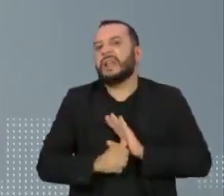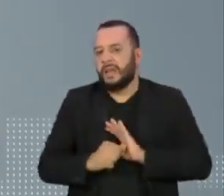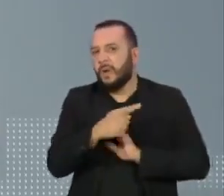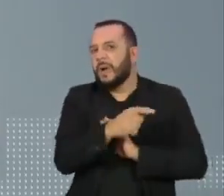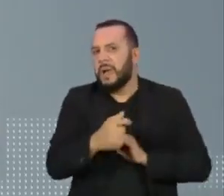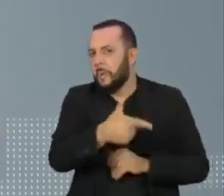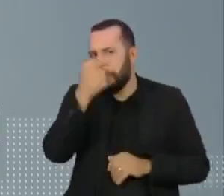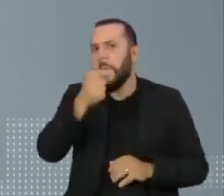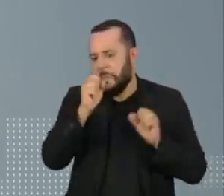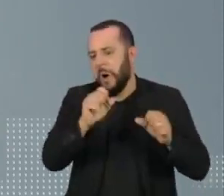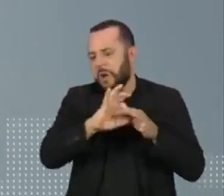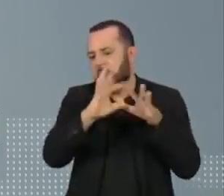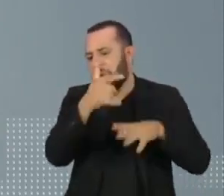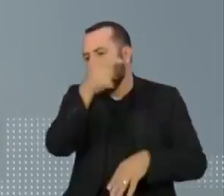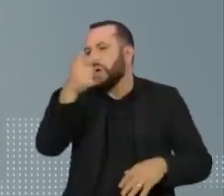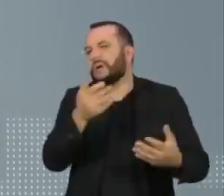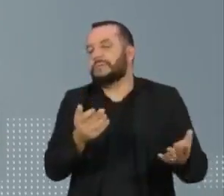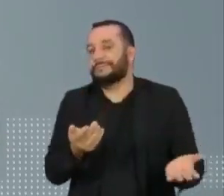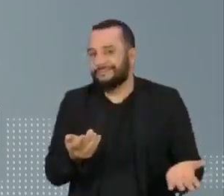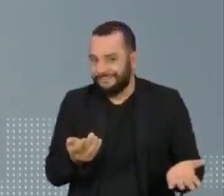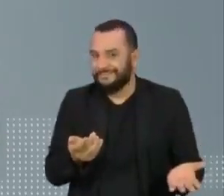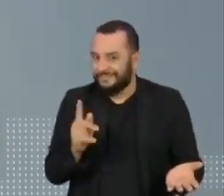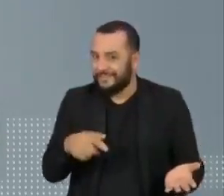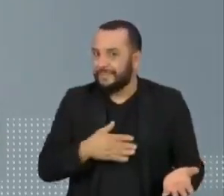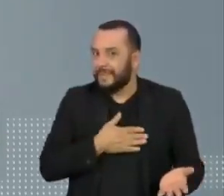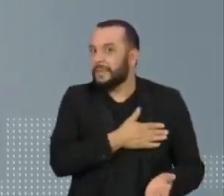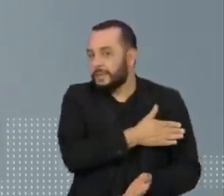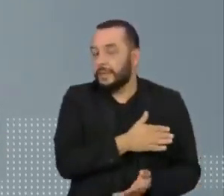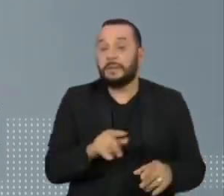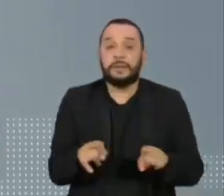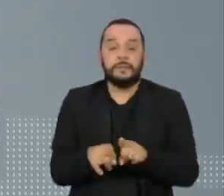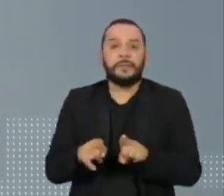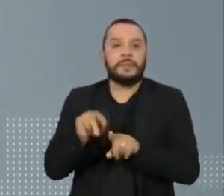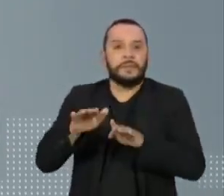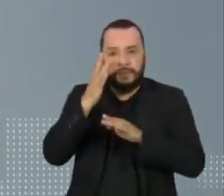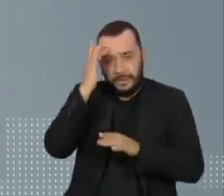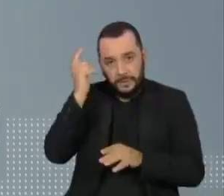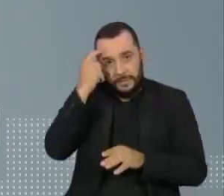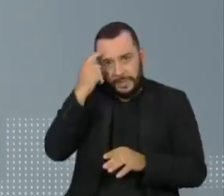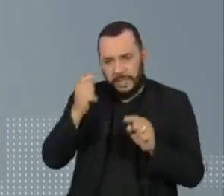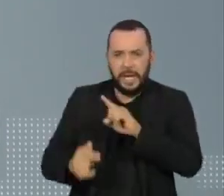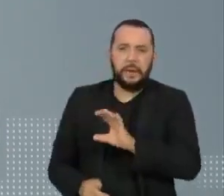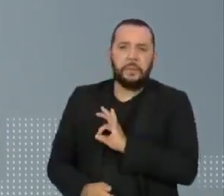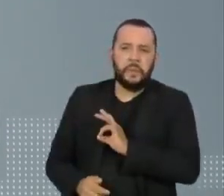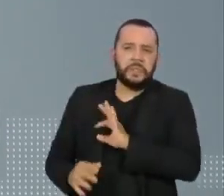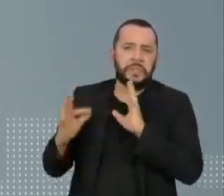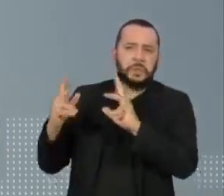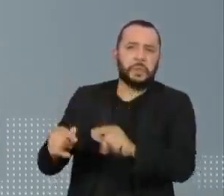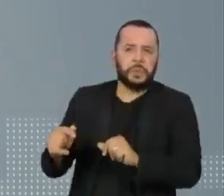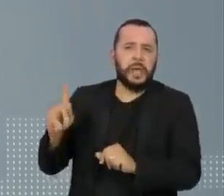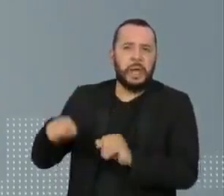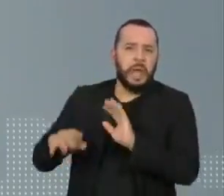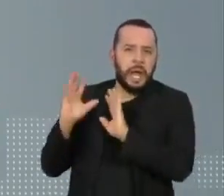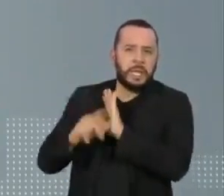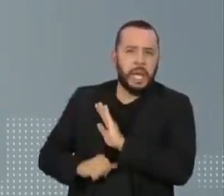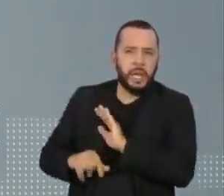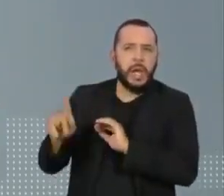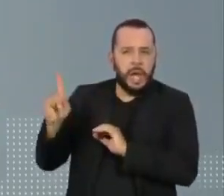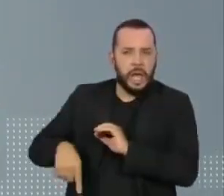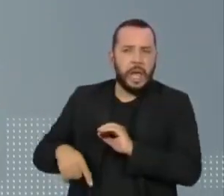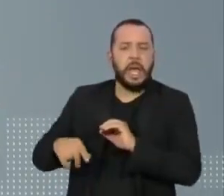preconceito que também existe é um preconceito que diz que toda polícia é bandida, toda polícia é miliciana, toda polícia